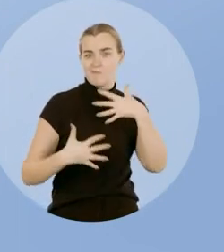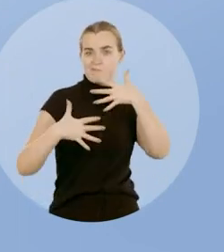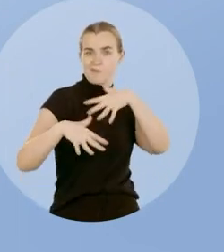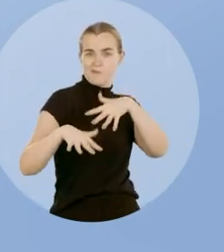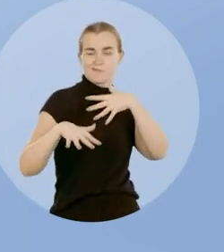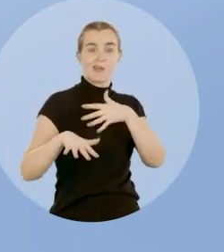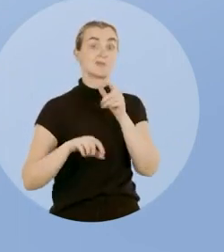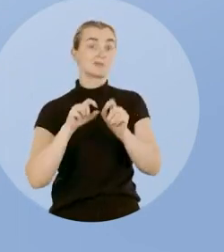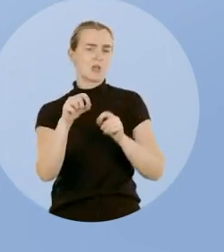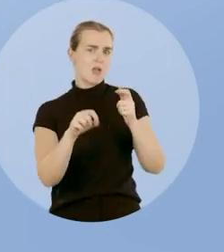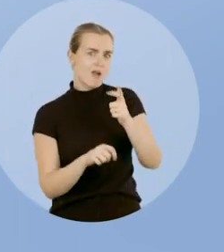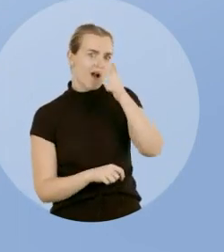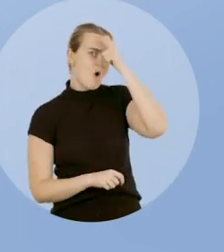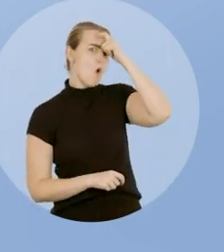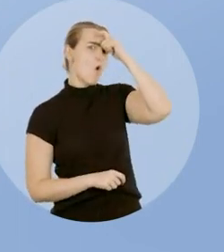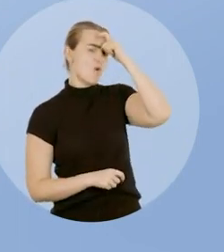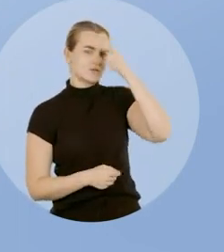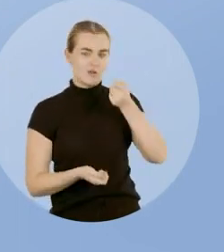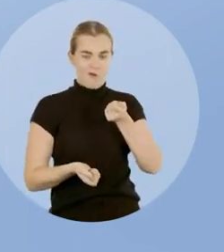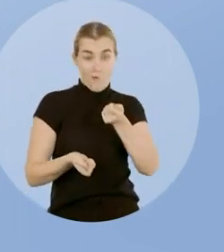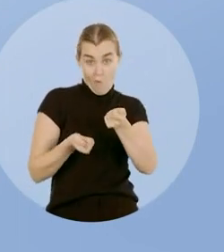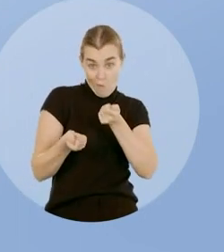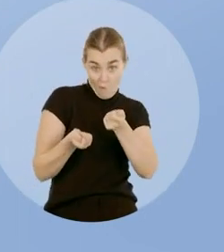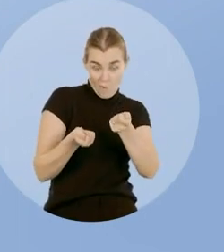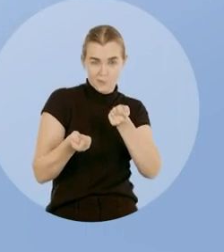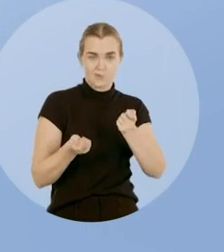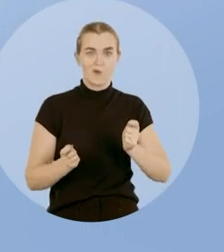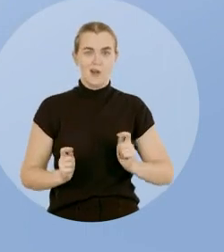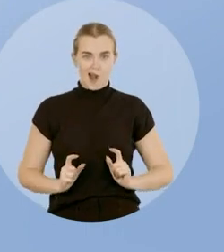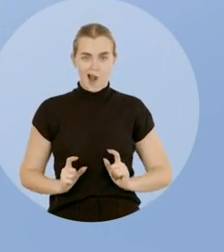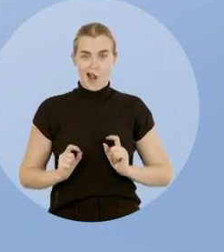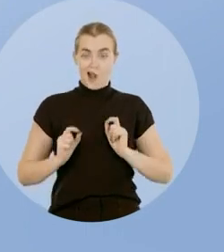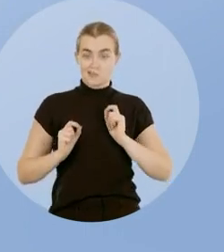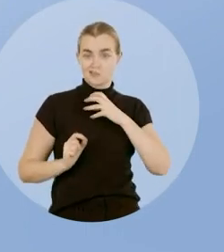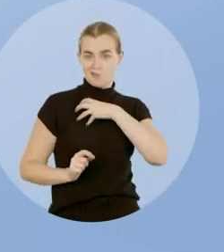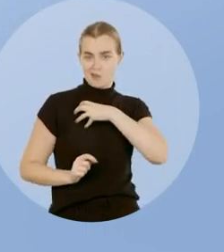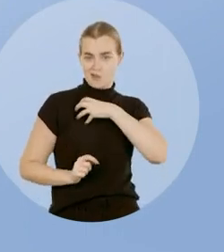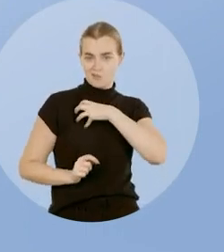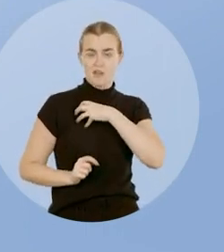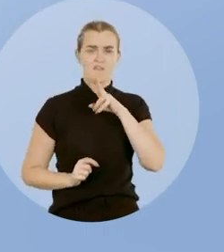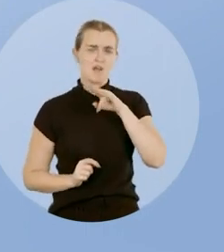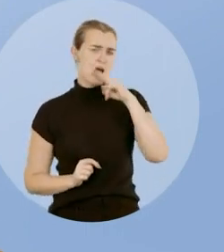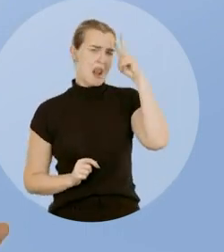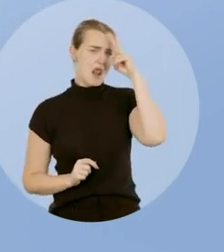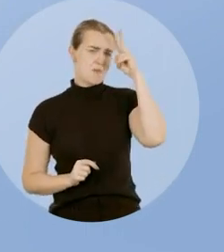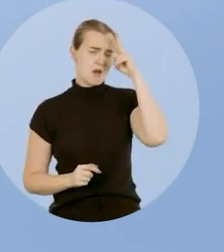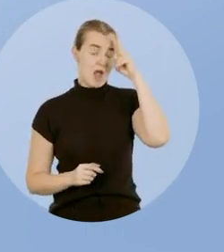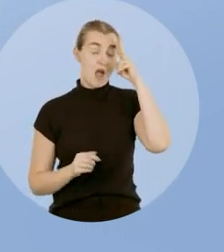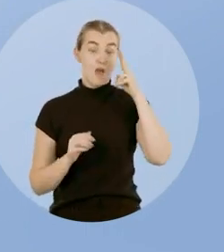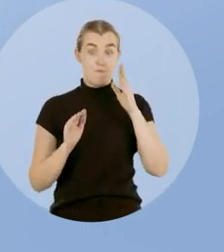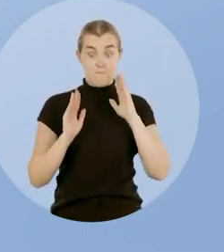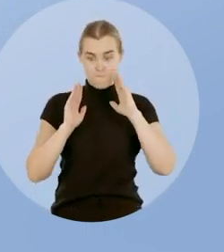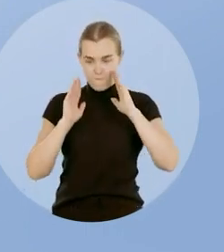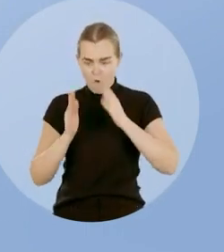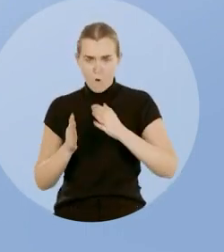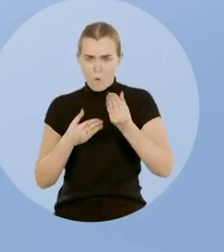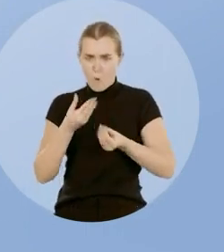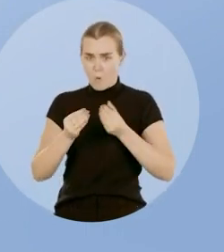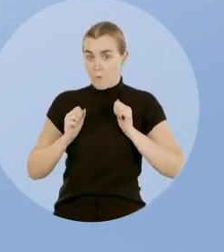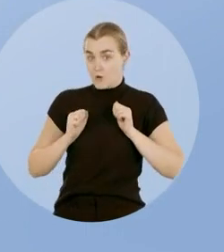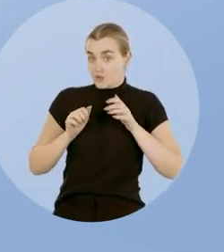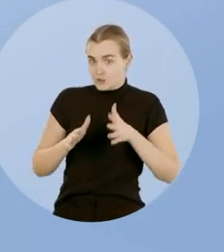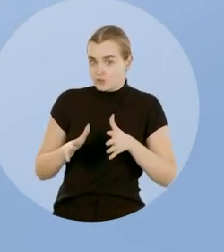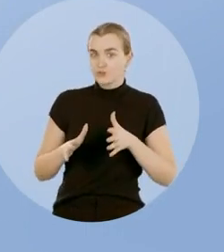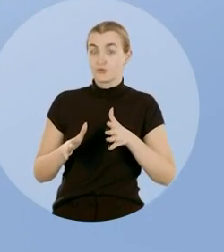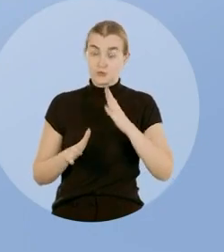conscientização para o controle do câncer de mama, vamos relembrar algumas ações do Ricardo que dizem respeito a todos os ribeirão-pretanos,